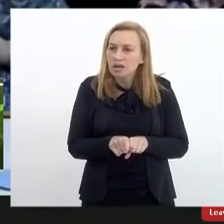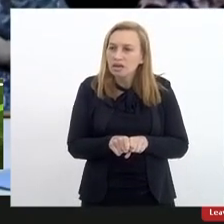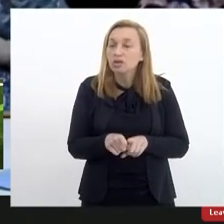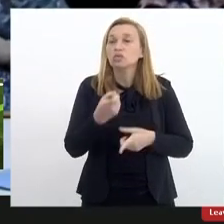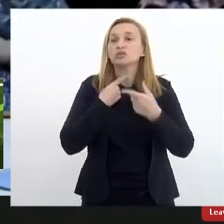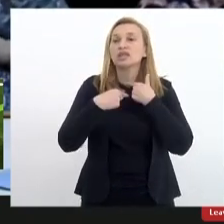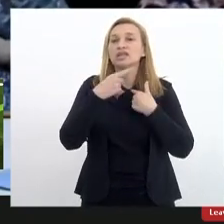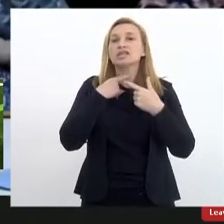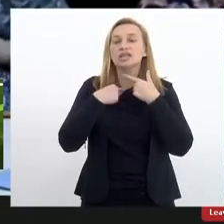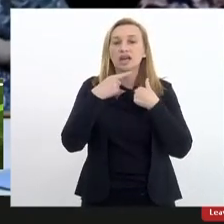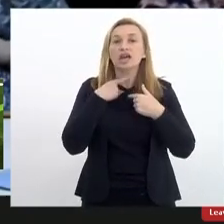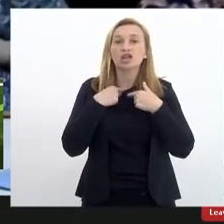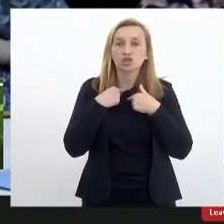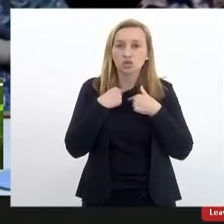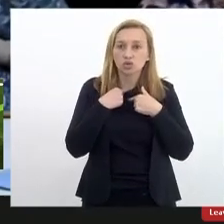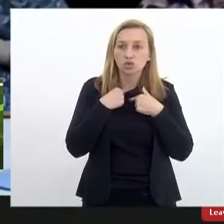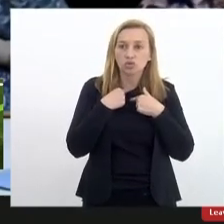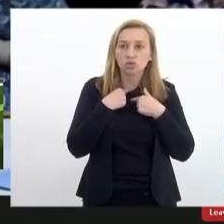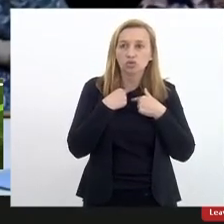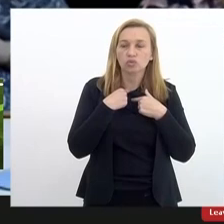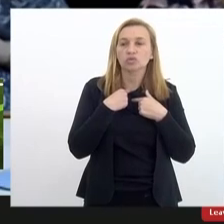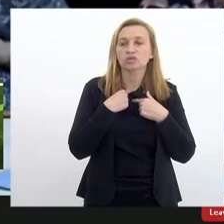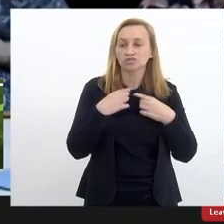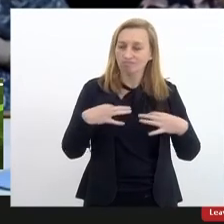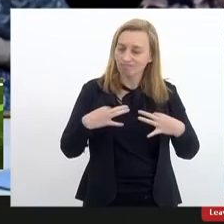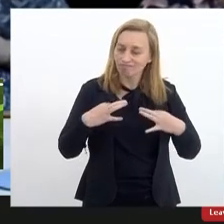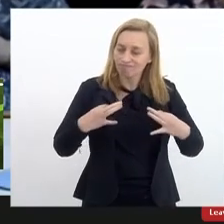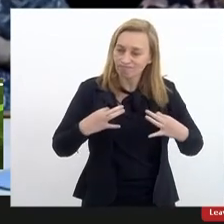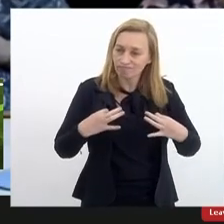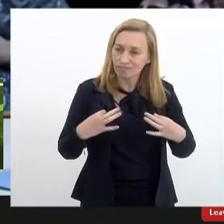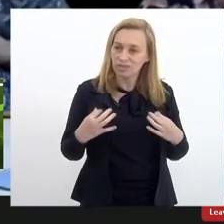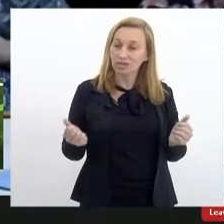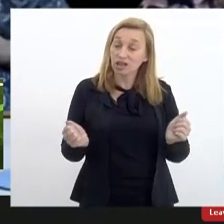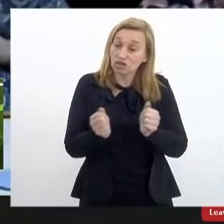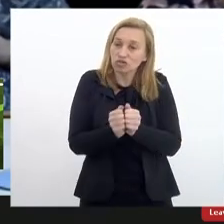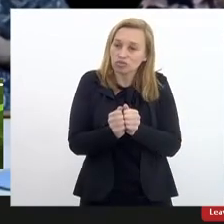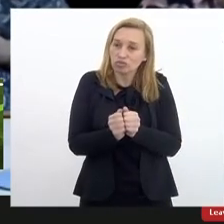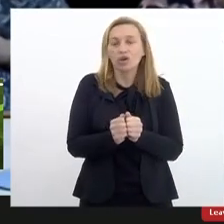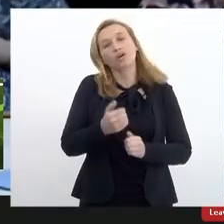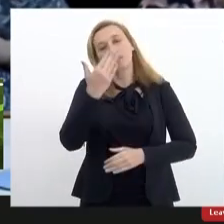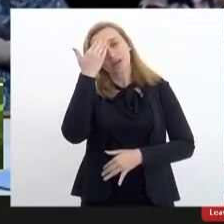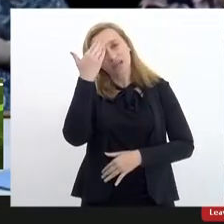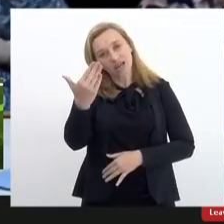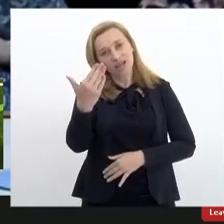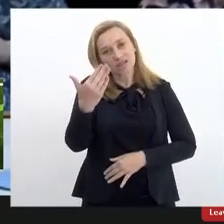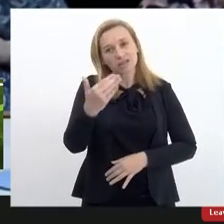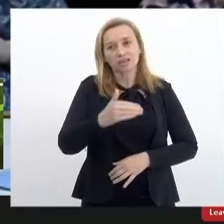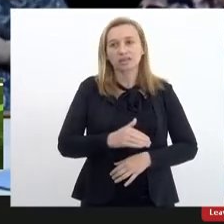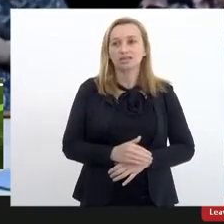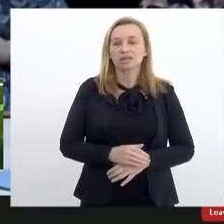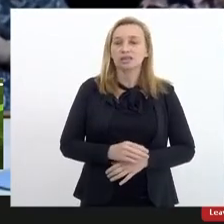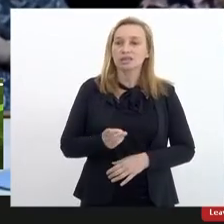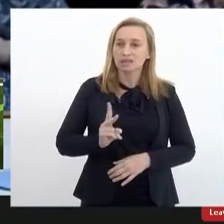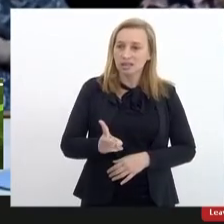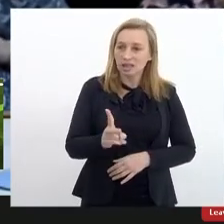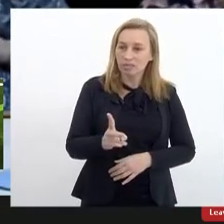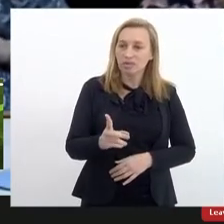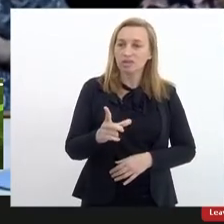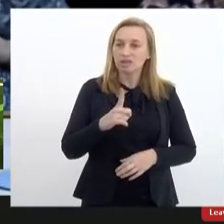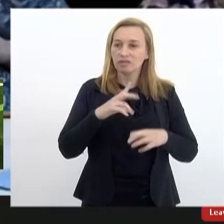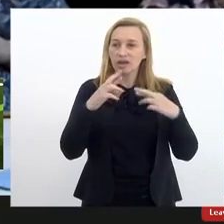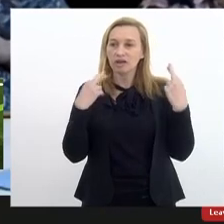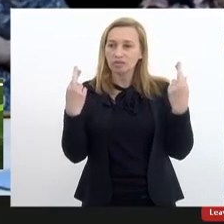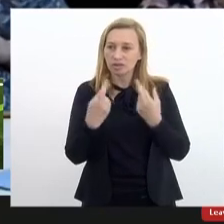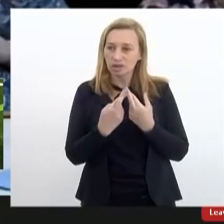desejo de se colocar à disposição para estarmos somando viu então muito obrigada sempre que há audiências